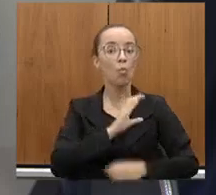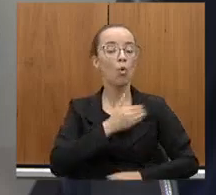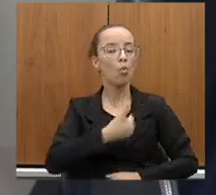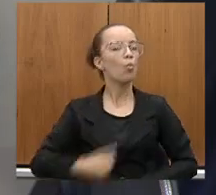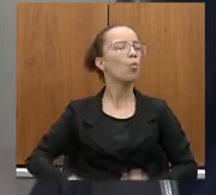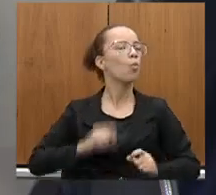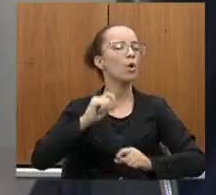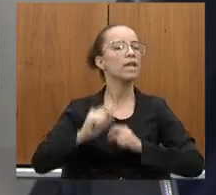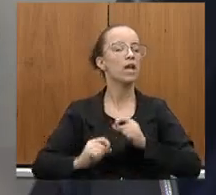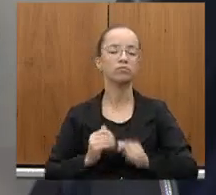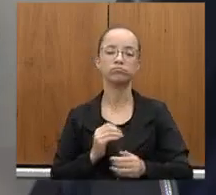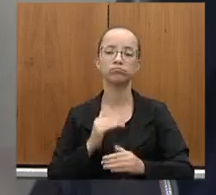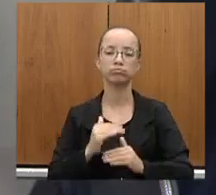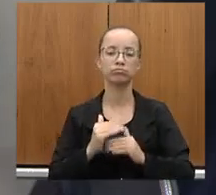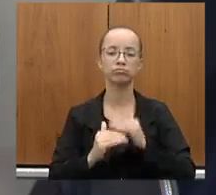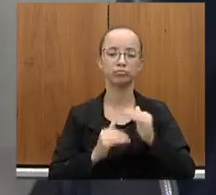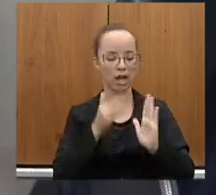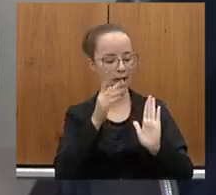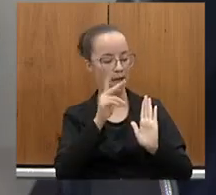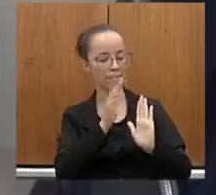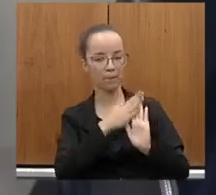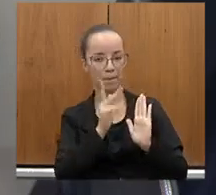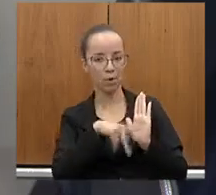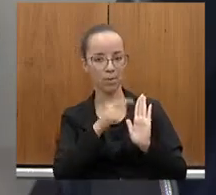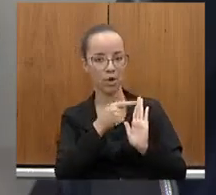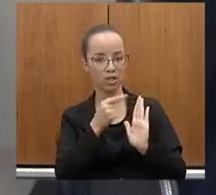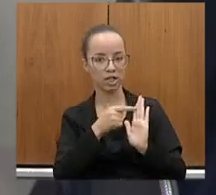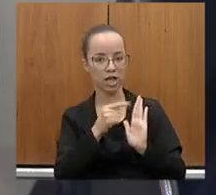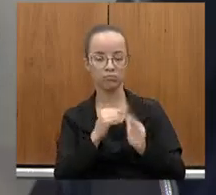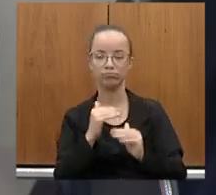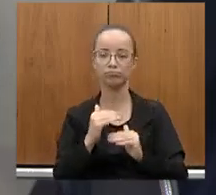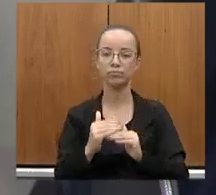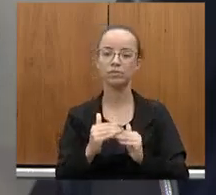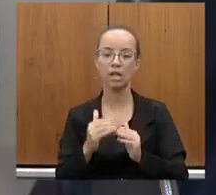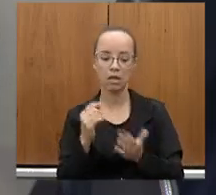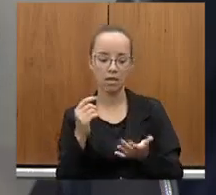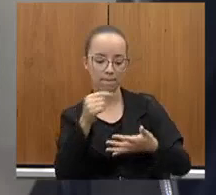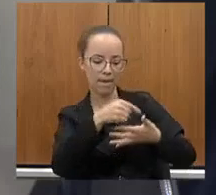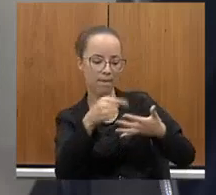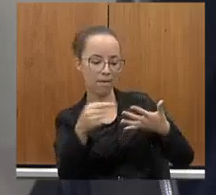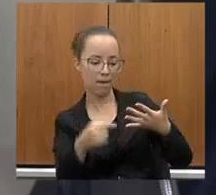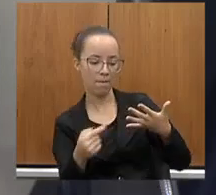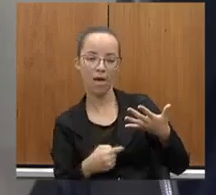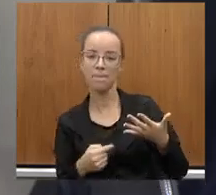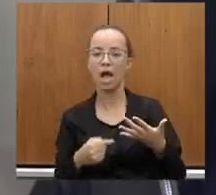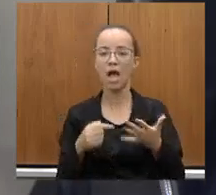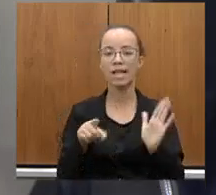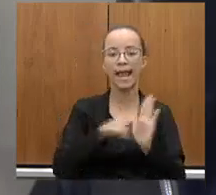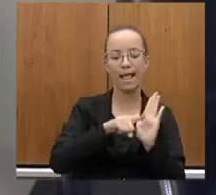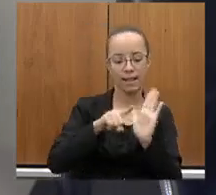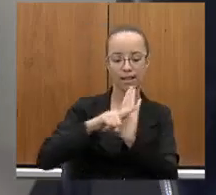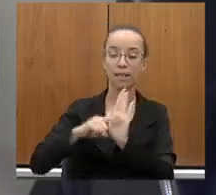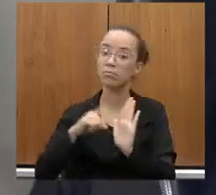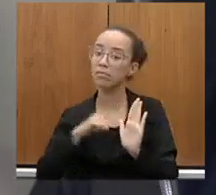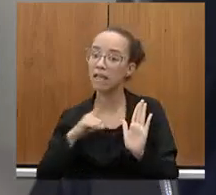avançar com uma proposição que traz tanto conflito, que traz tanto impacto, que traz